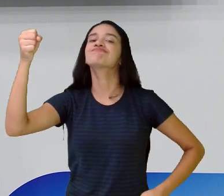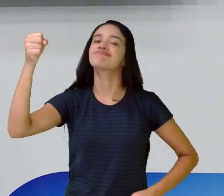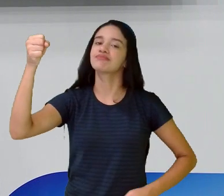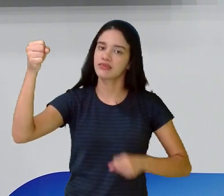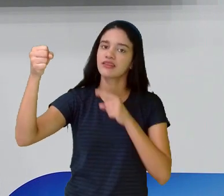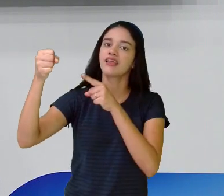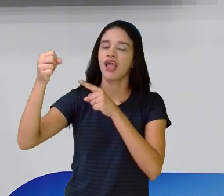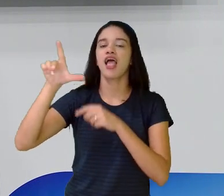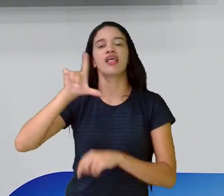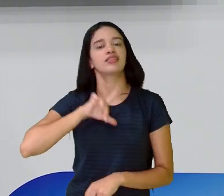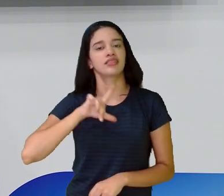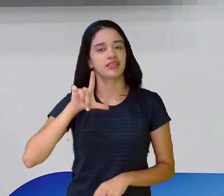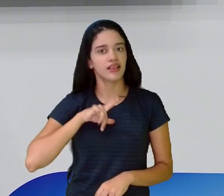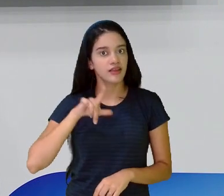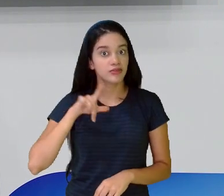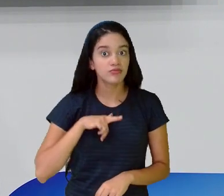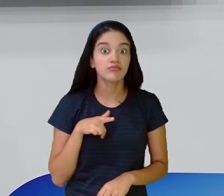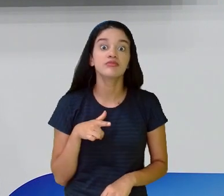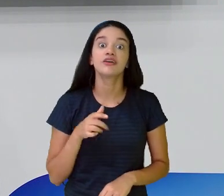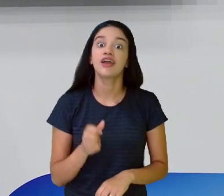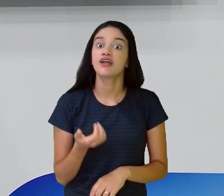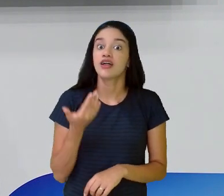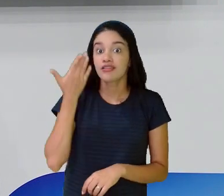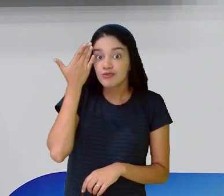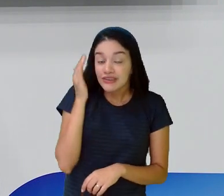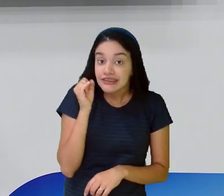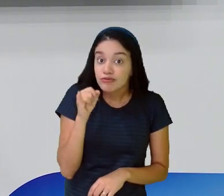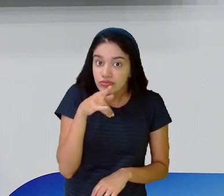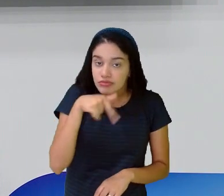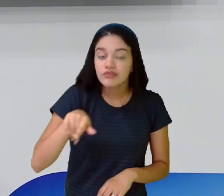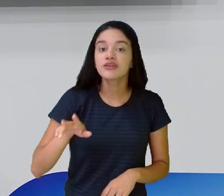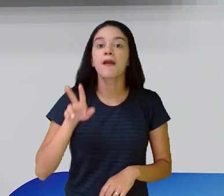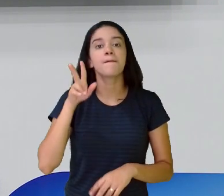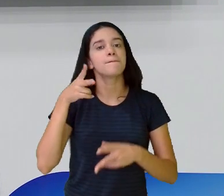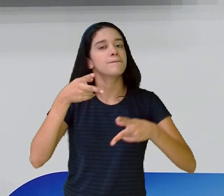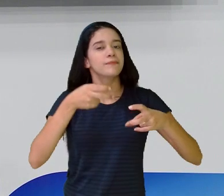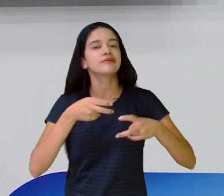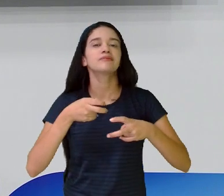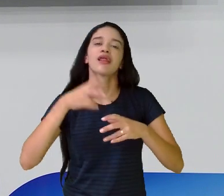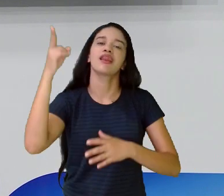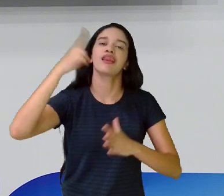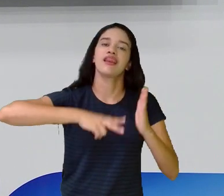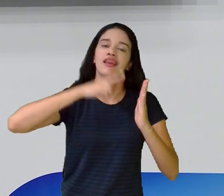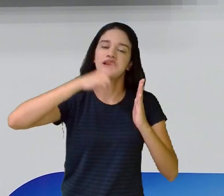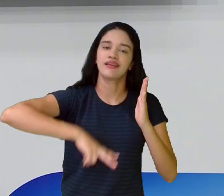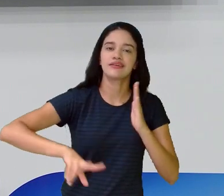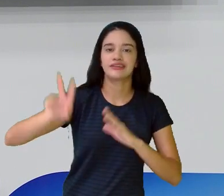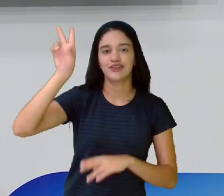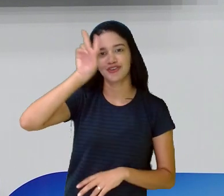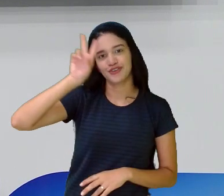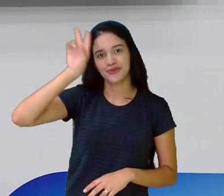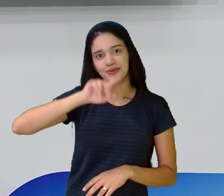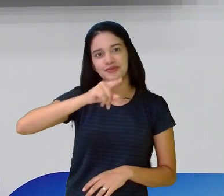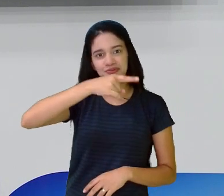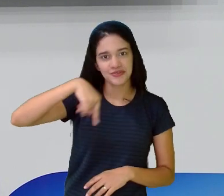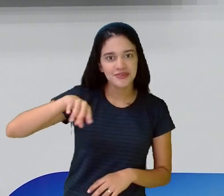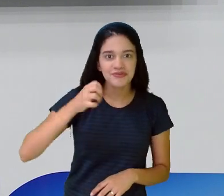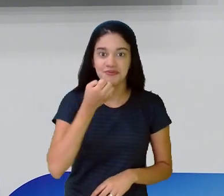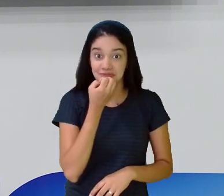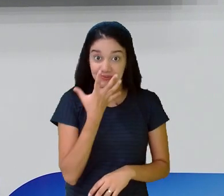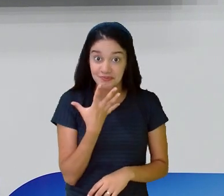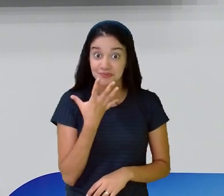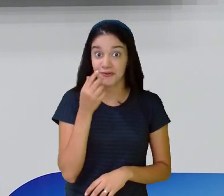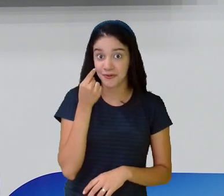a sua espada. Não sei se vocês já fizeram essa observação, mas vai lá, leia a história, que você vai ver que ele é um bom